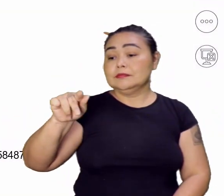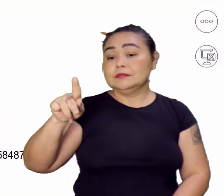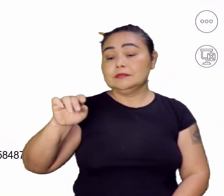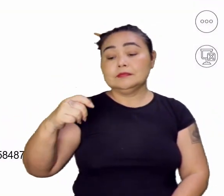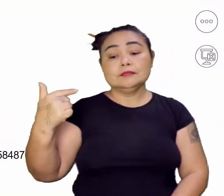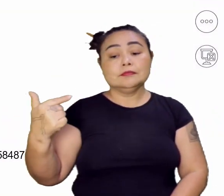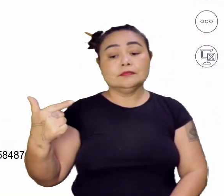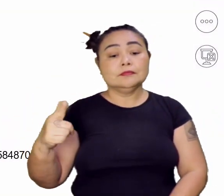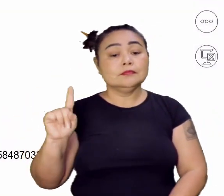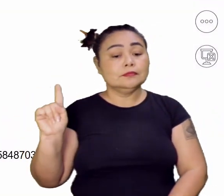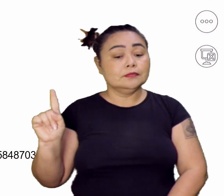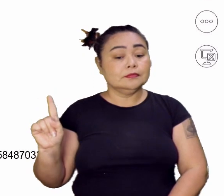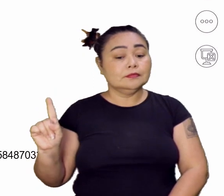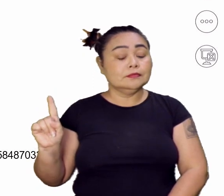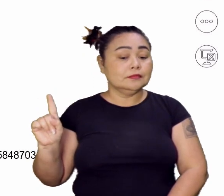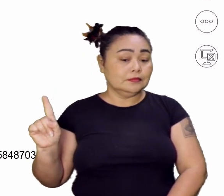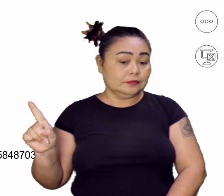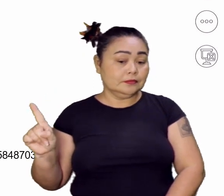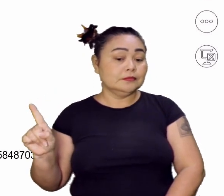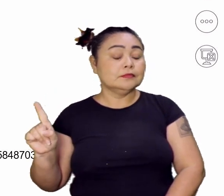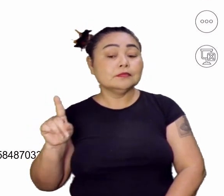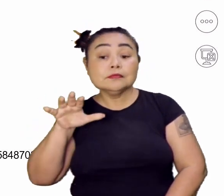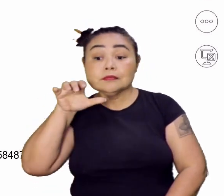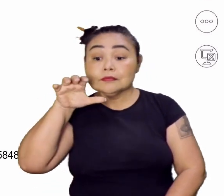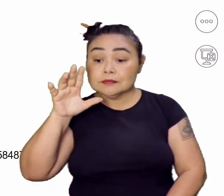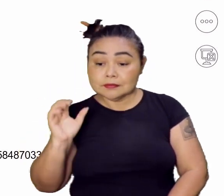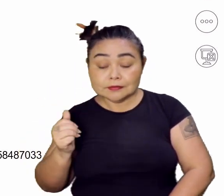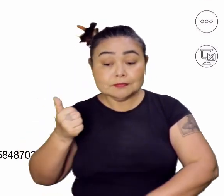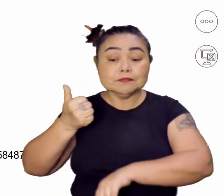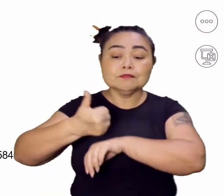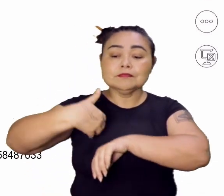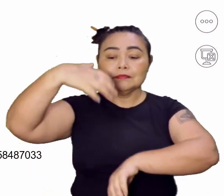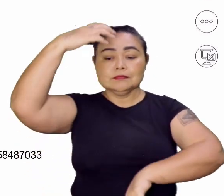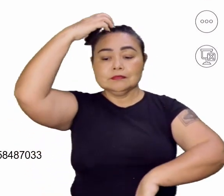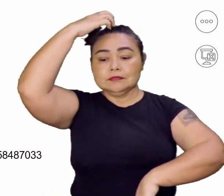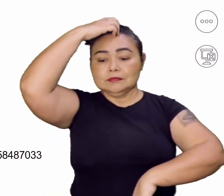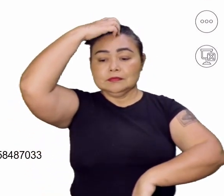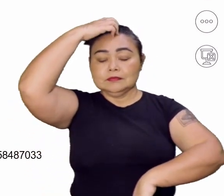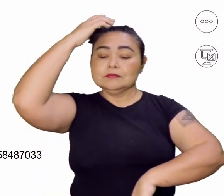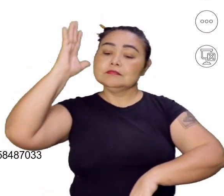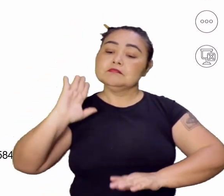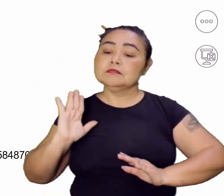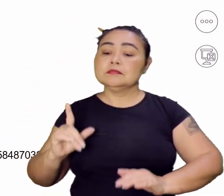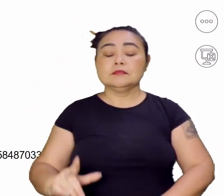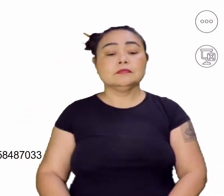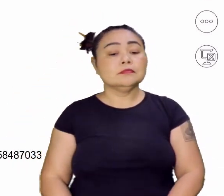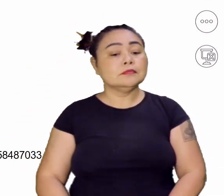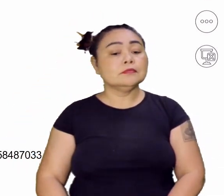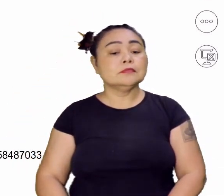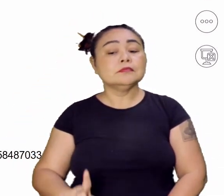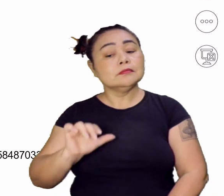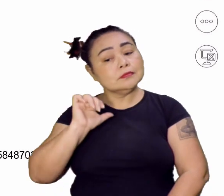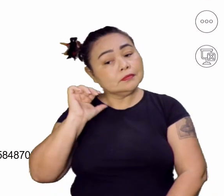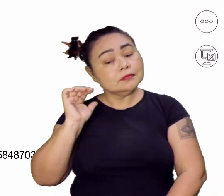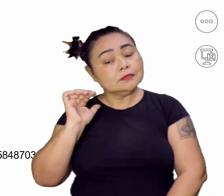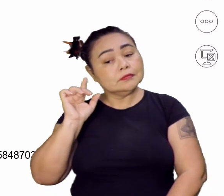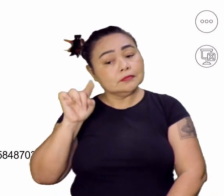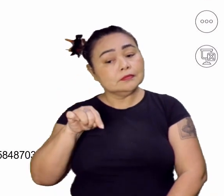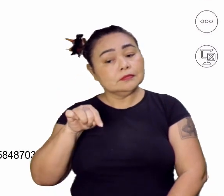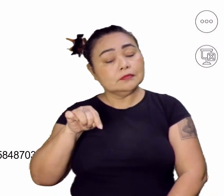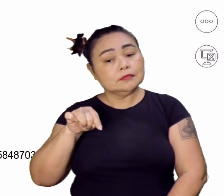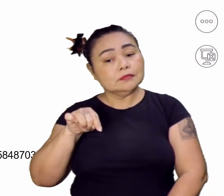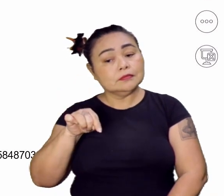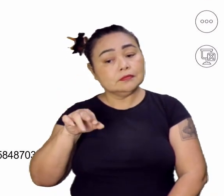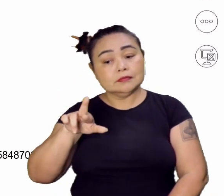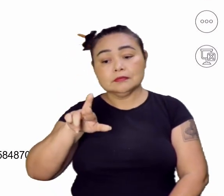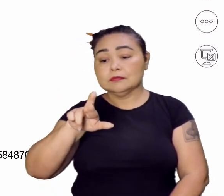Então, Felipe II, ele tomou o poder. Ele chega ao poder. Se torna, então, o